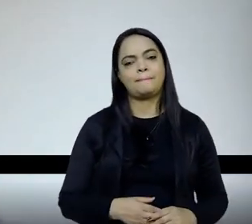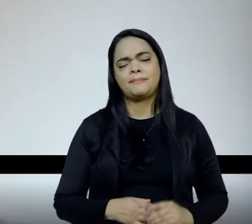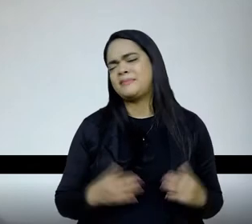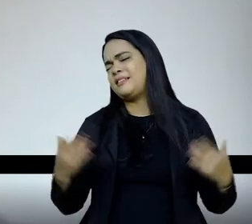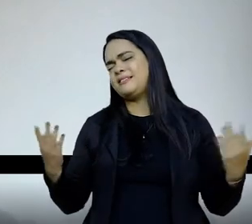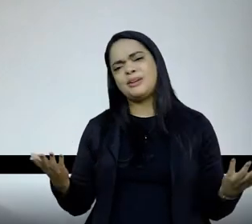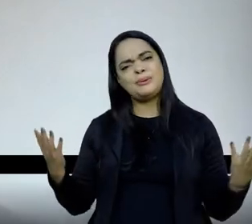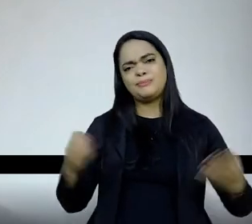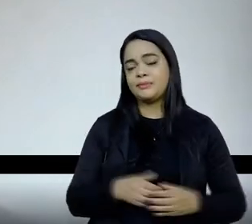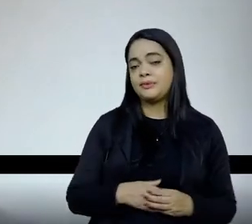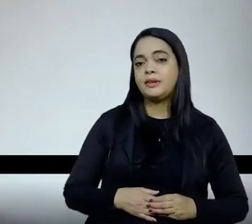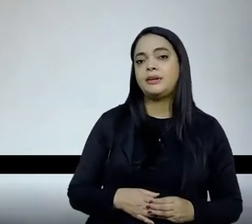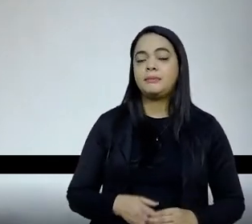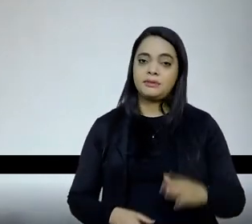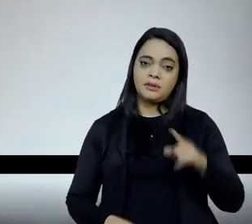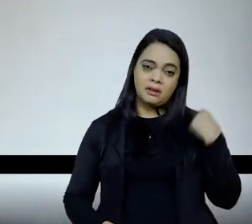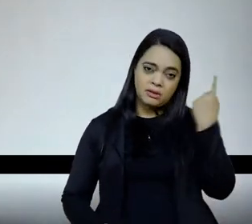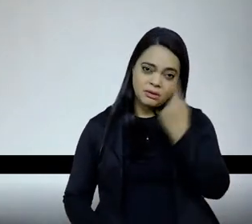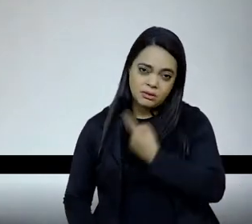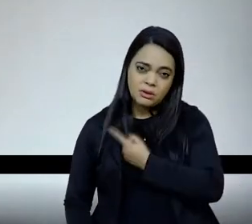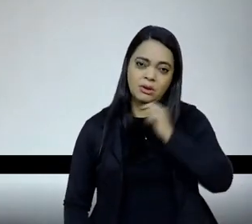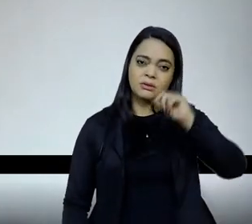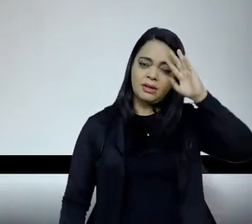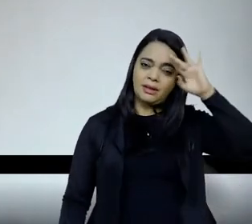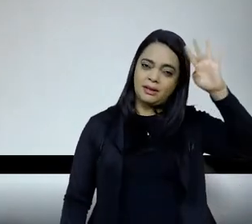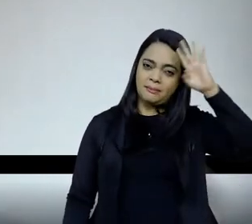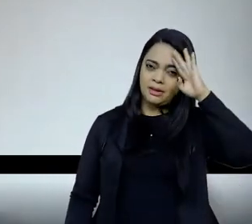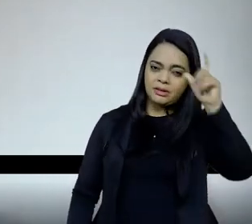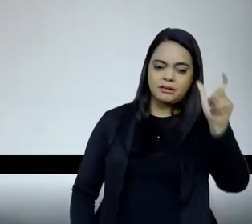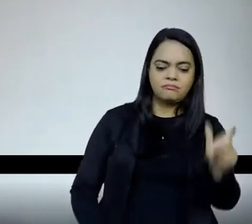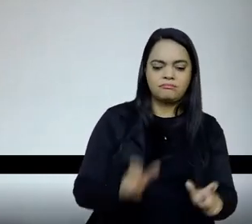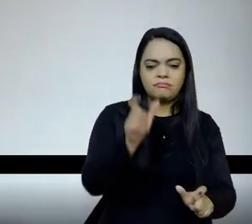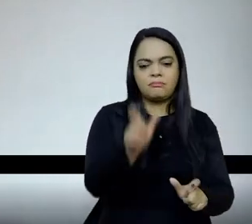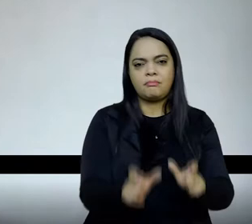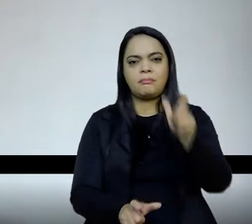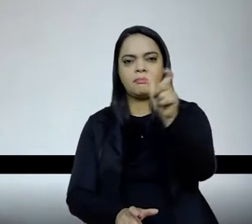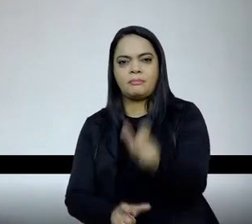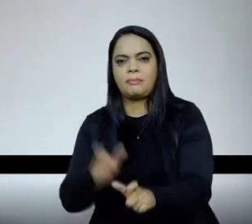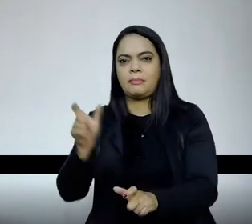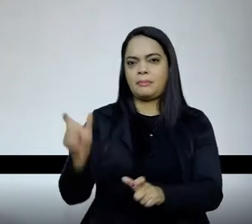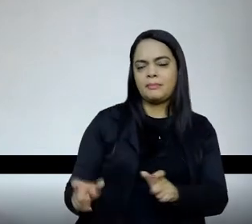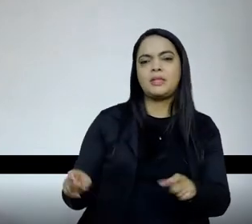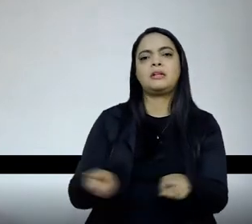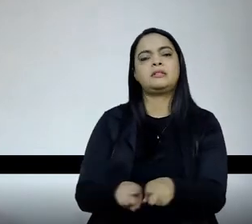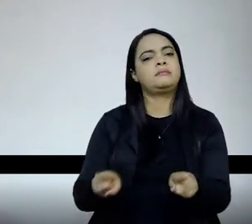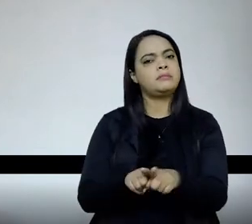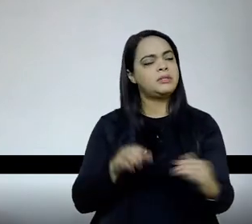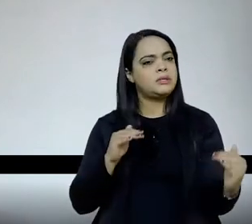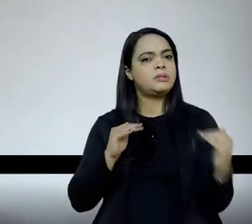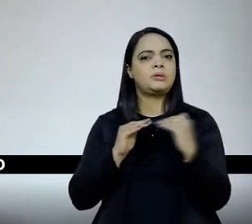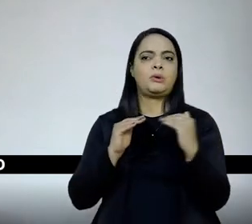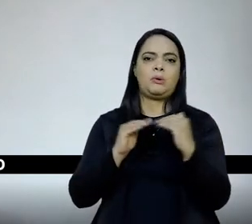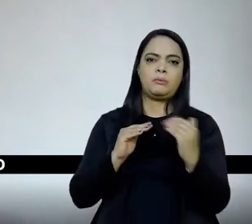Então, agora, acho que a nossa noção de sujeito, ela tem que, pode comportar também sujeitos